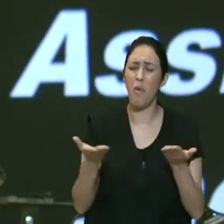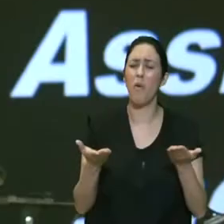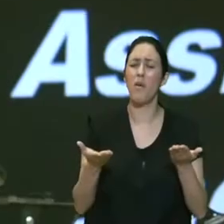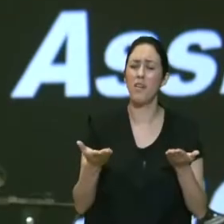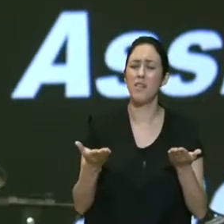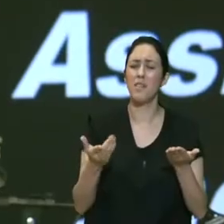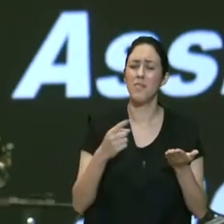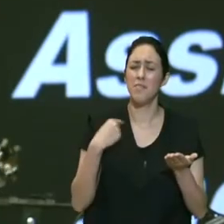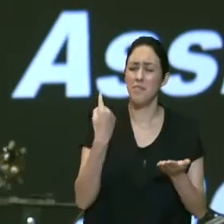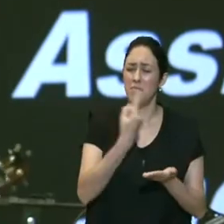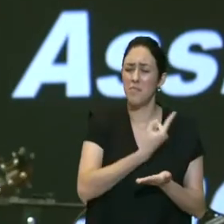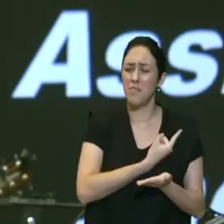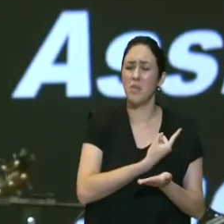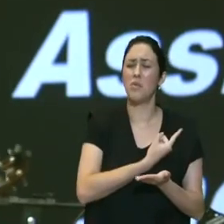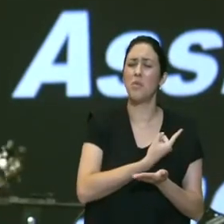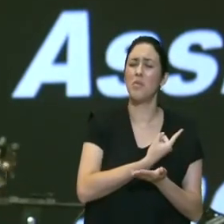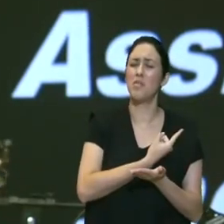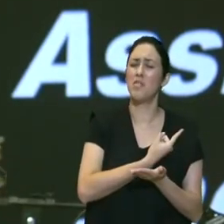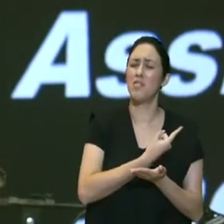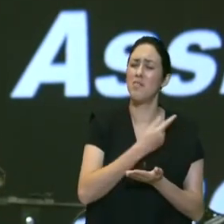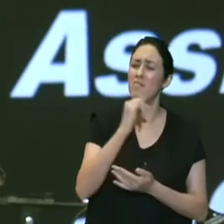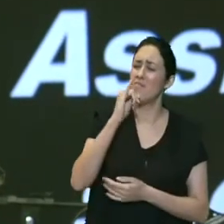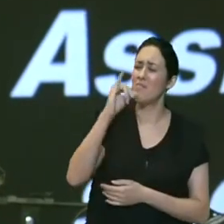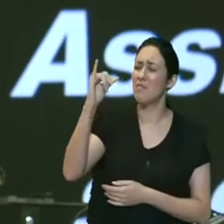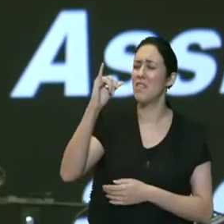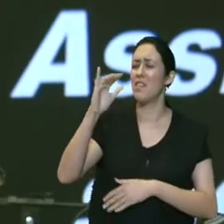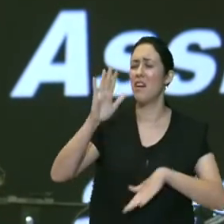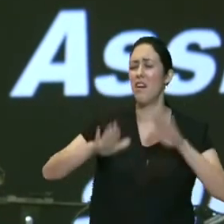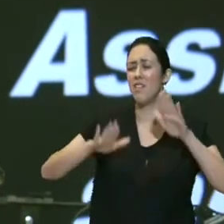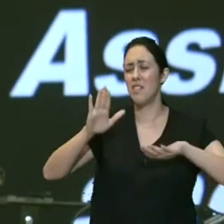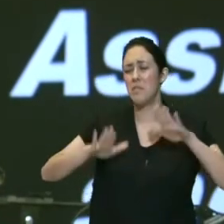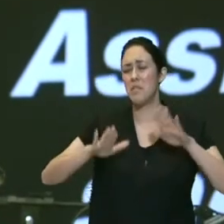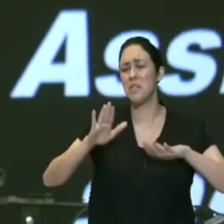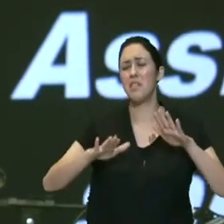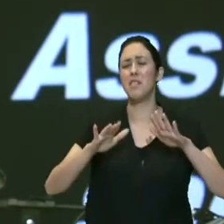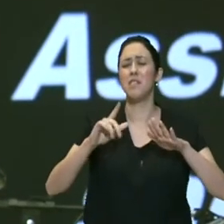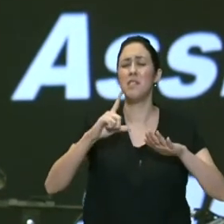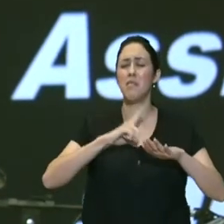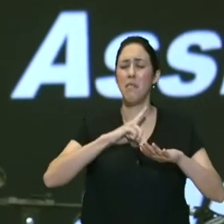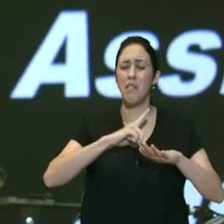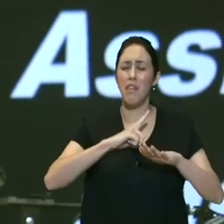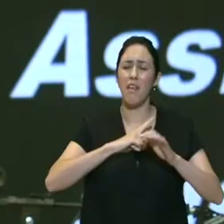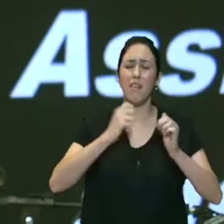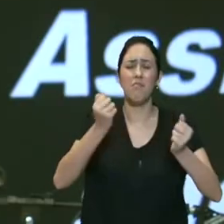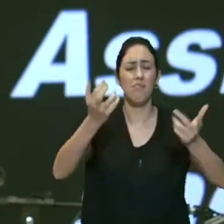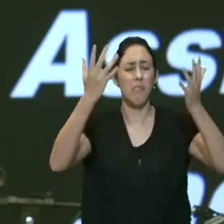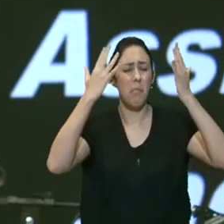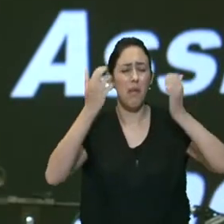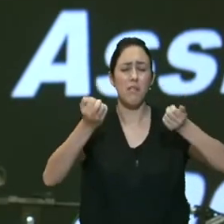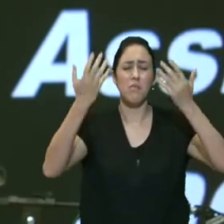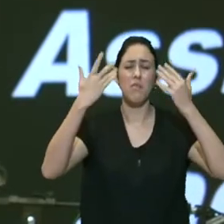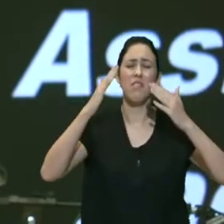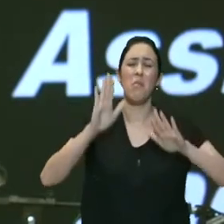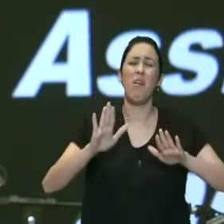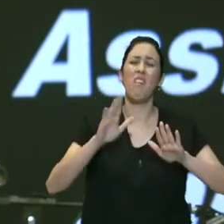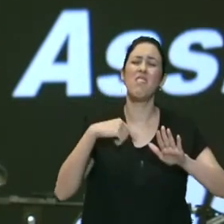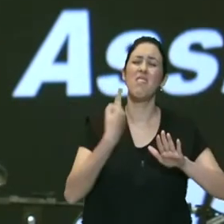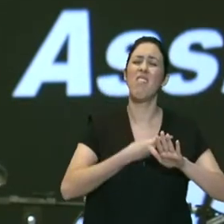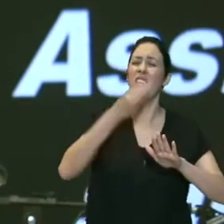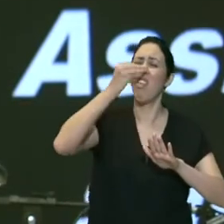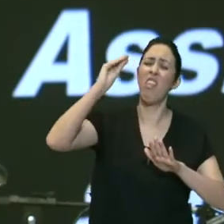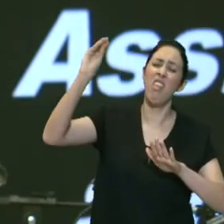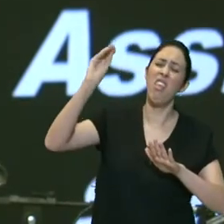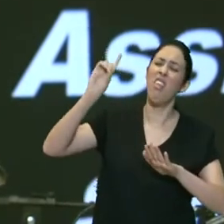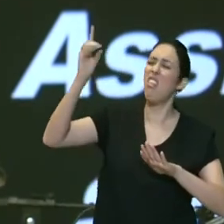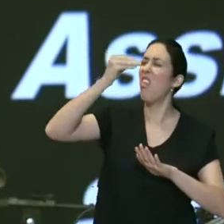ó Pai aquelas bênçãos que tem ocupado o lugar do Senhor que é o nosso abençoador dizendo a Deus que o Senhor é mais